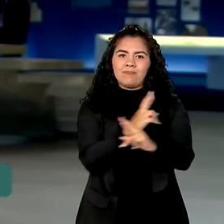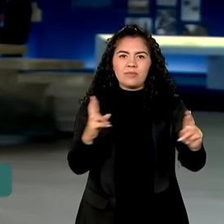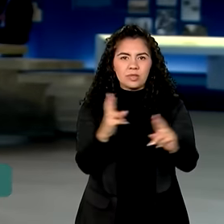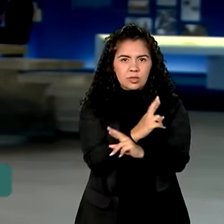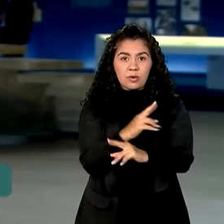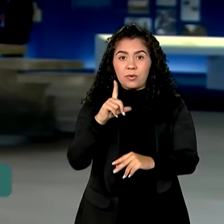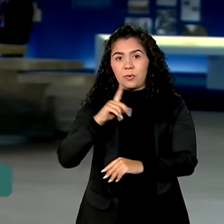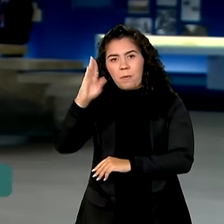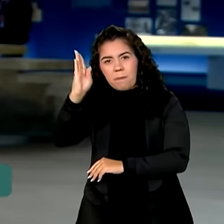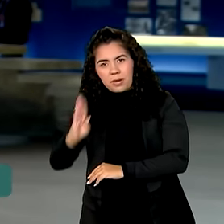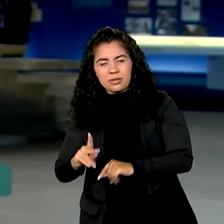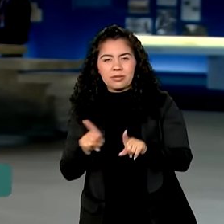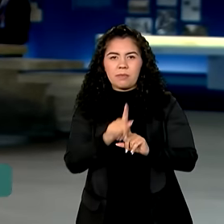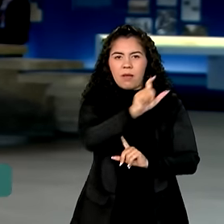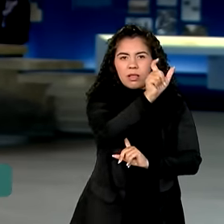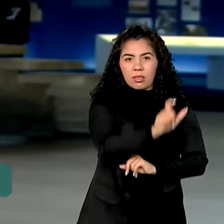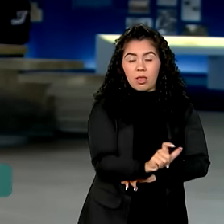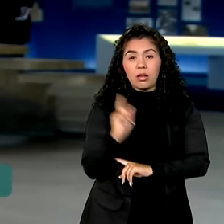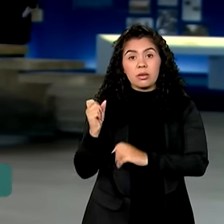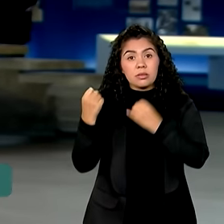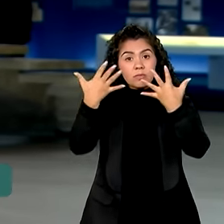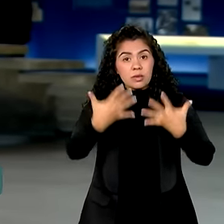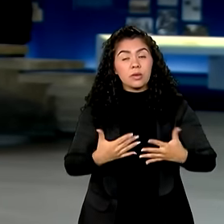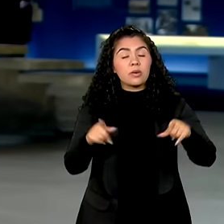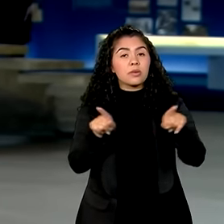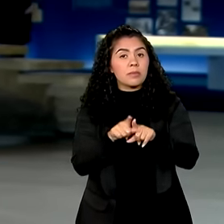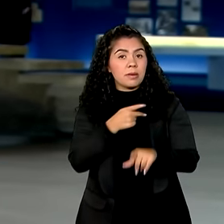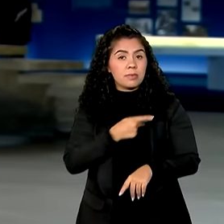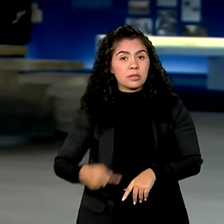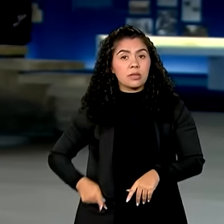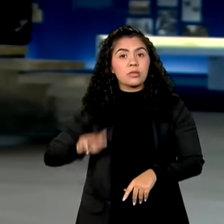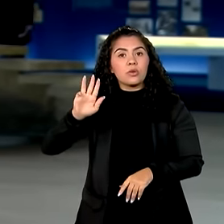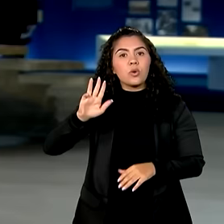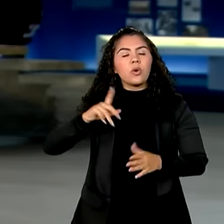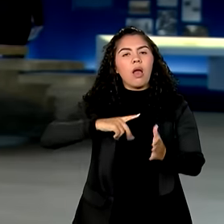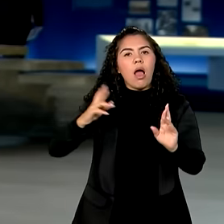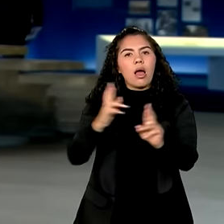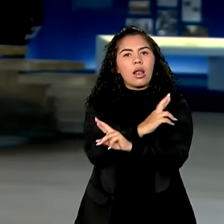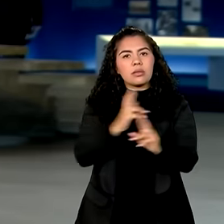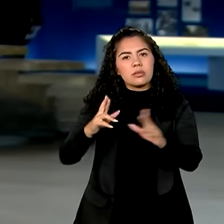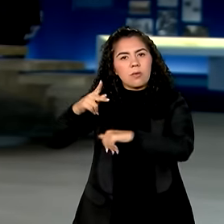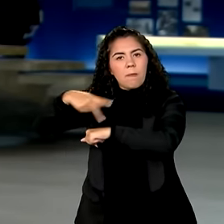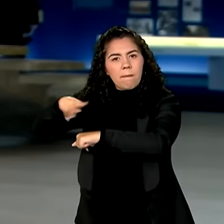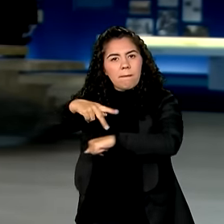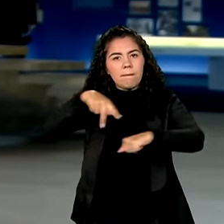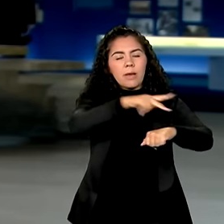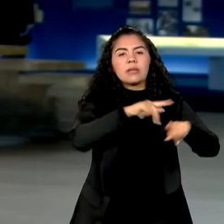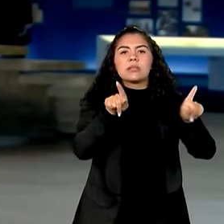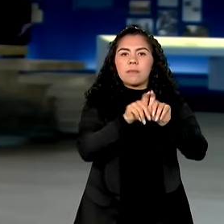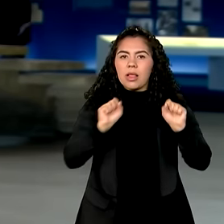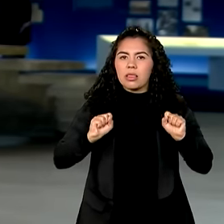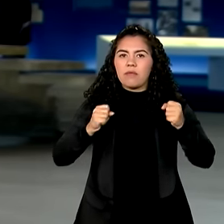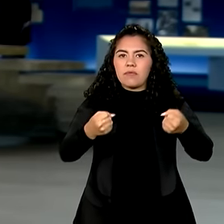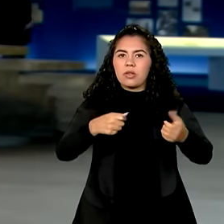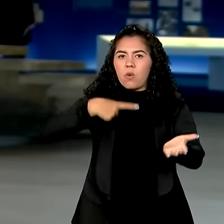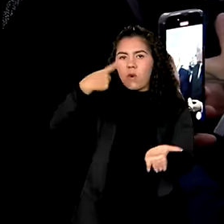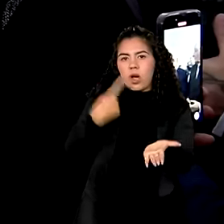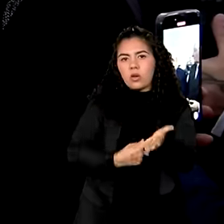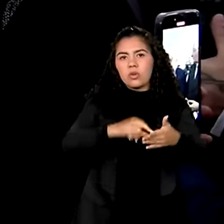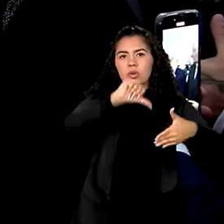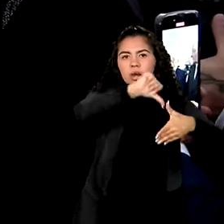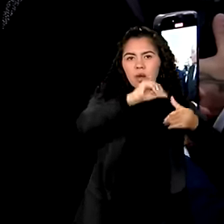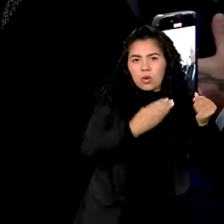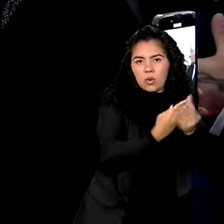Lula também falou das relações comerciais entre os dois países e defendeu o acordo entre Mercosul e União Europeia.